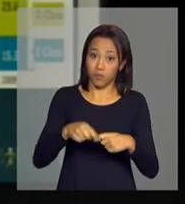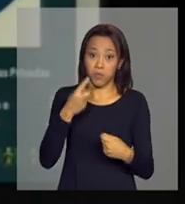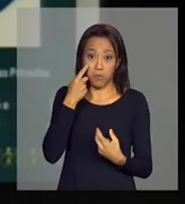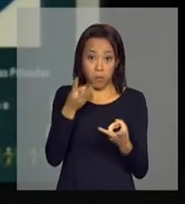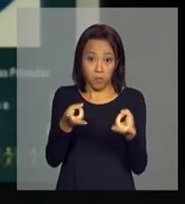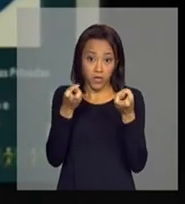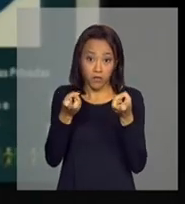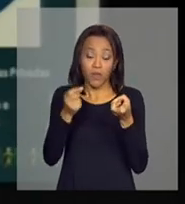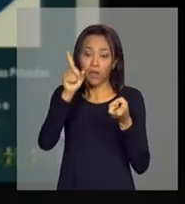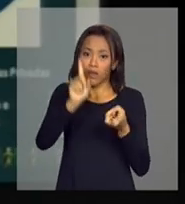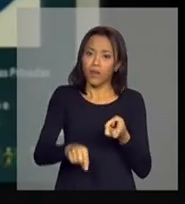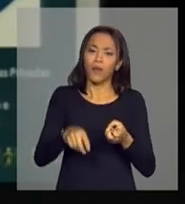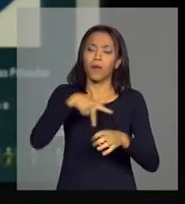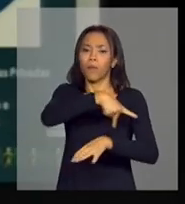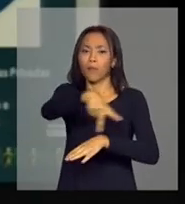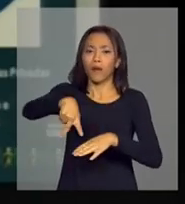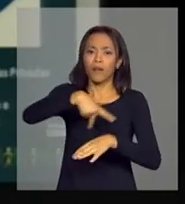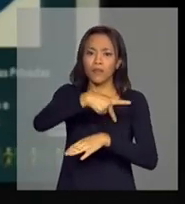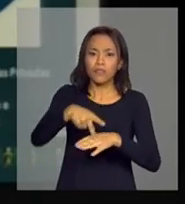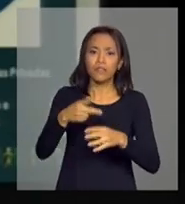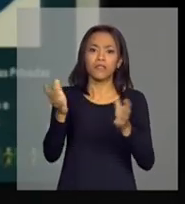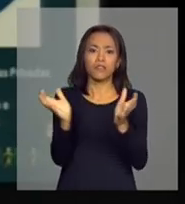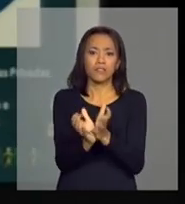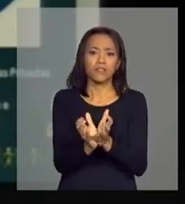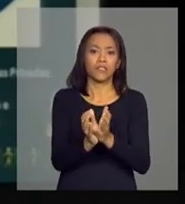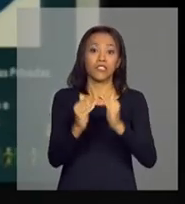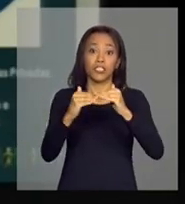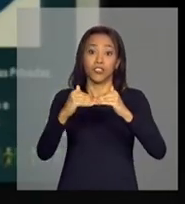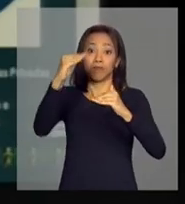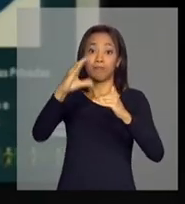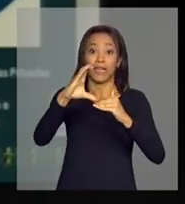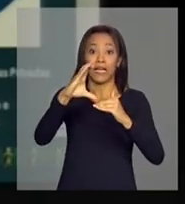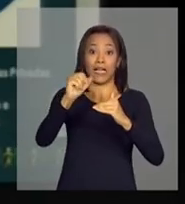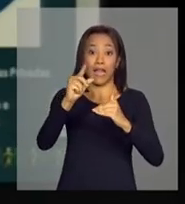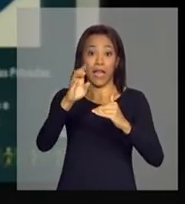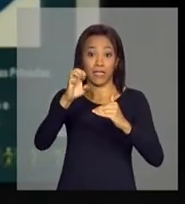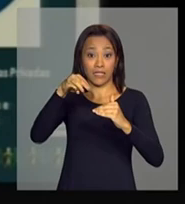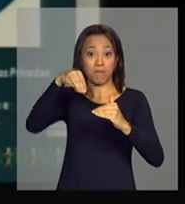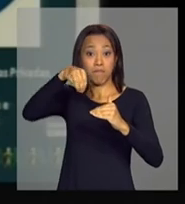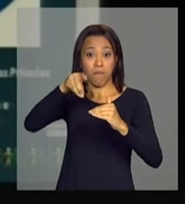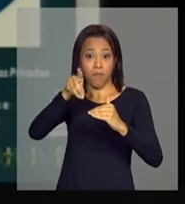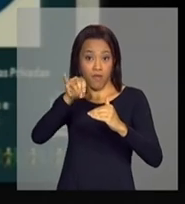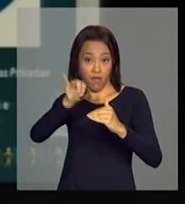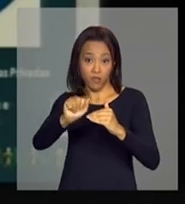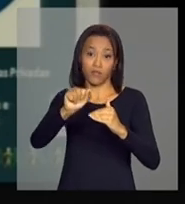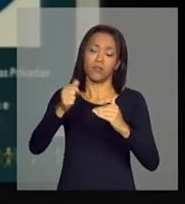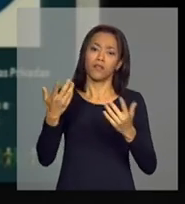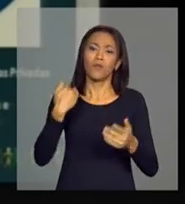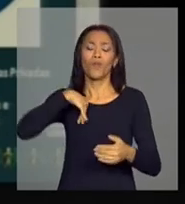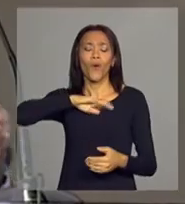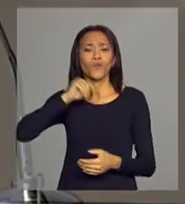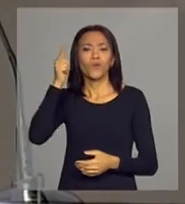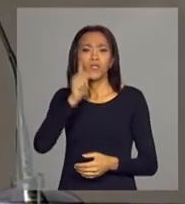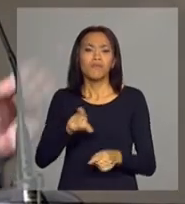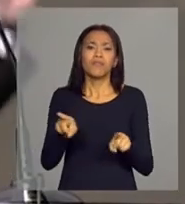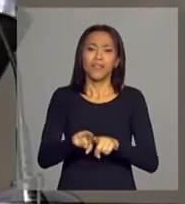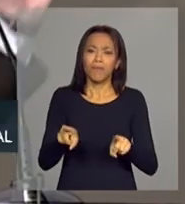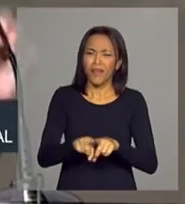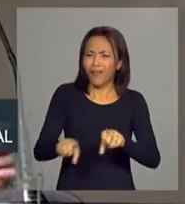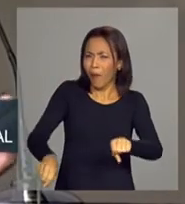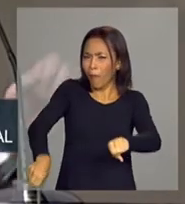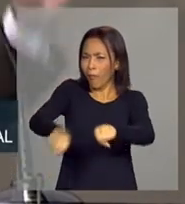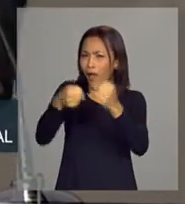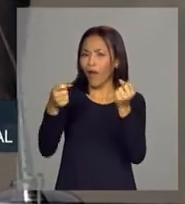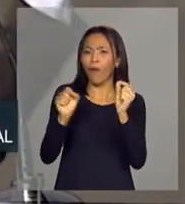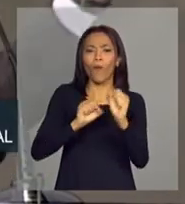de classe média. E é importante, ao pensar esse esforço todo, quebrar também alguns mitos. Isso não